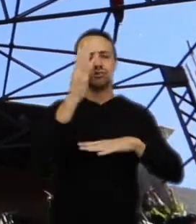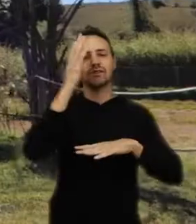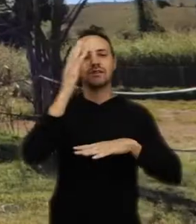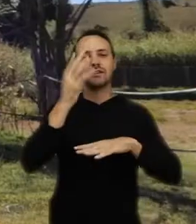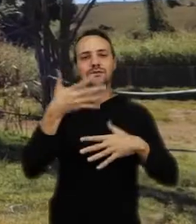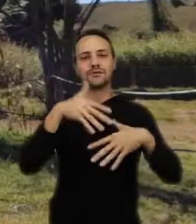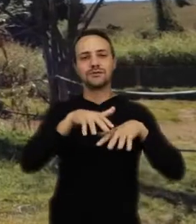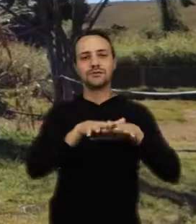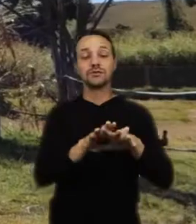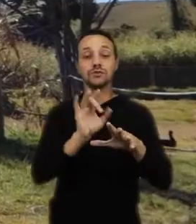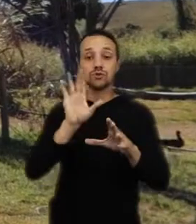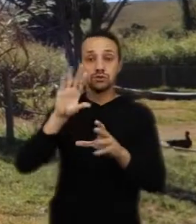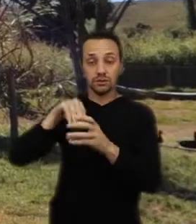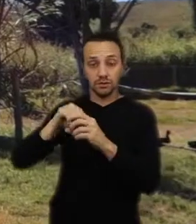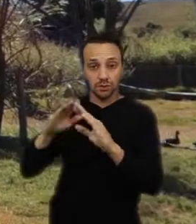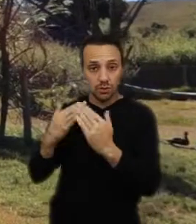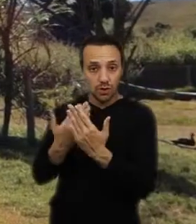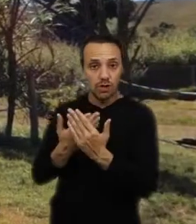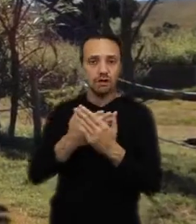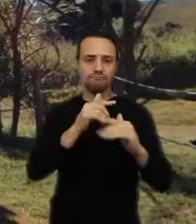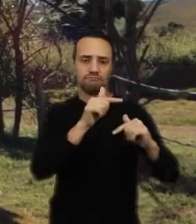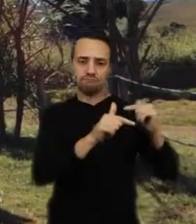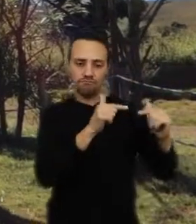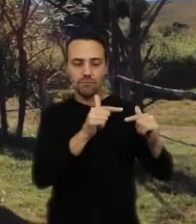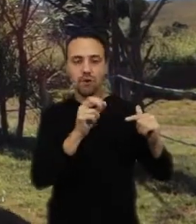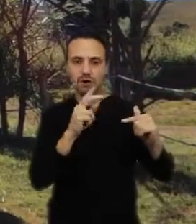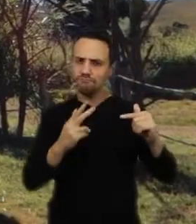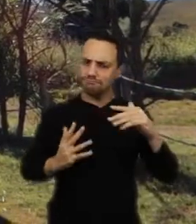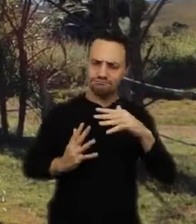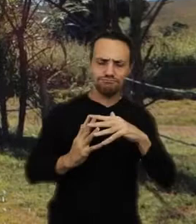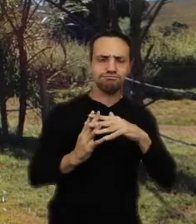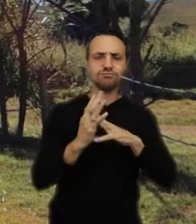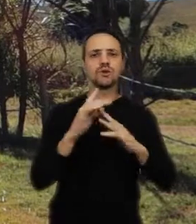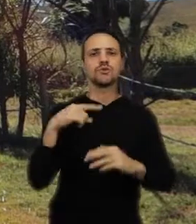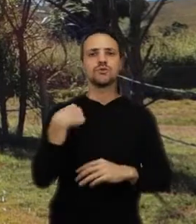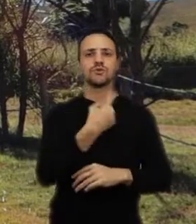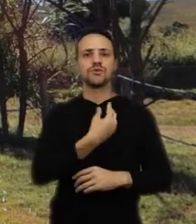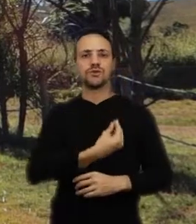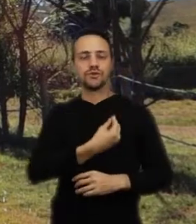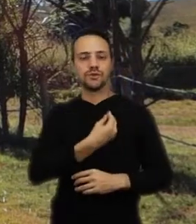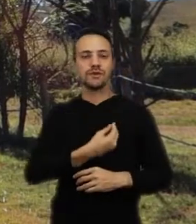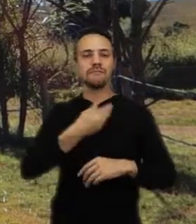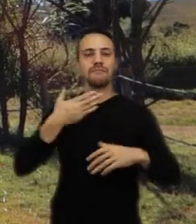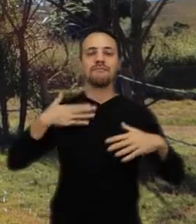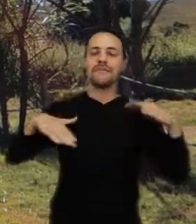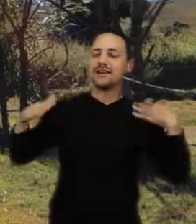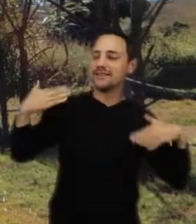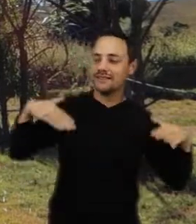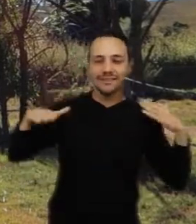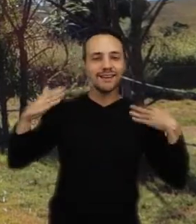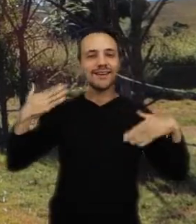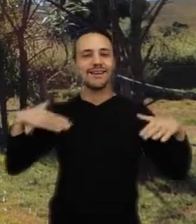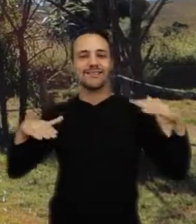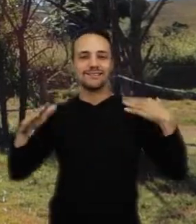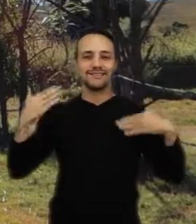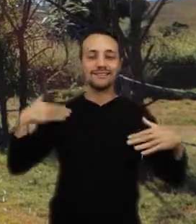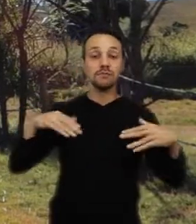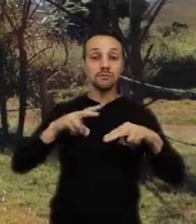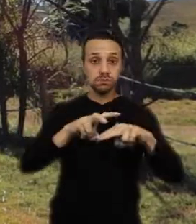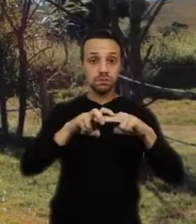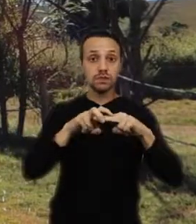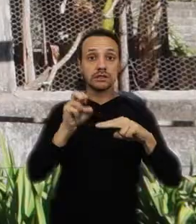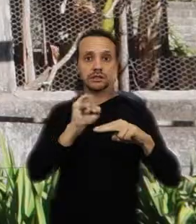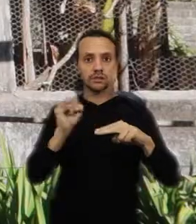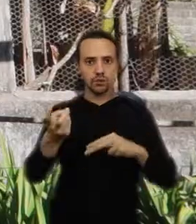pensa no ambiente escolar, no ambiente do trabalho, hoje a gente traz para o ambiente do lazer, que junto com o ambiente cultural